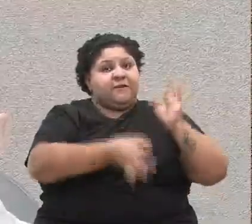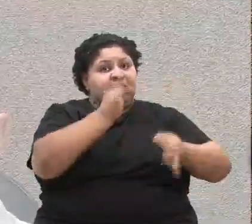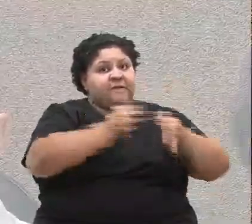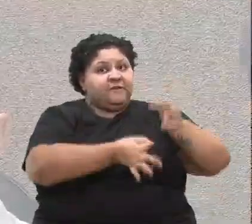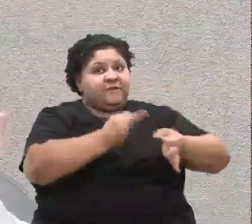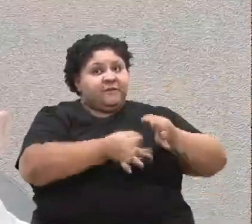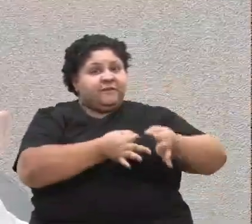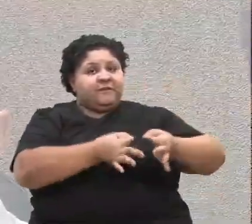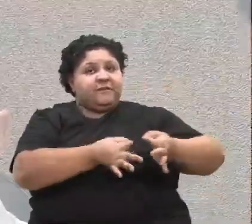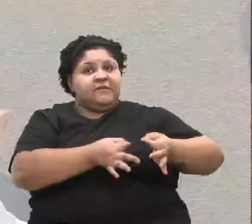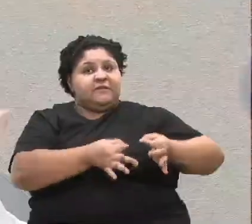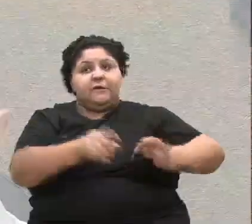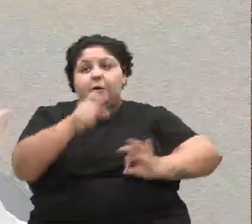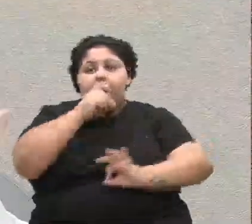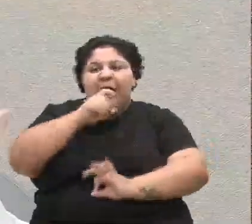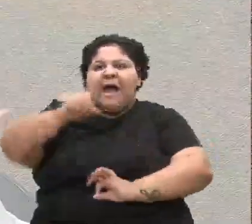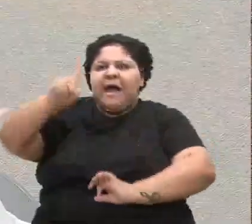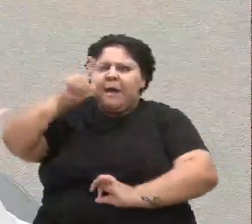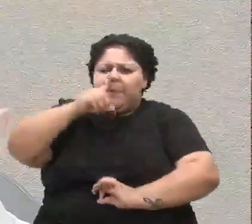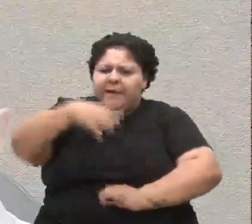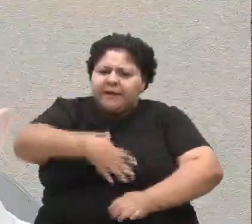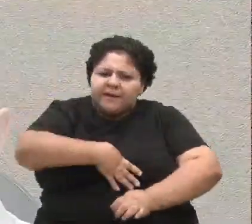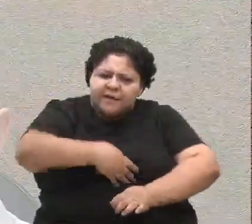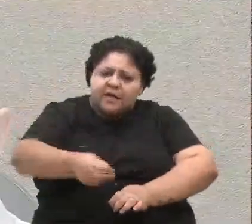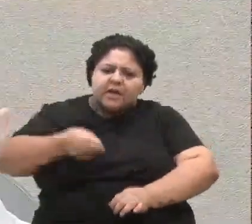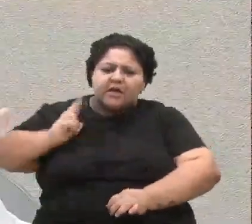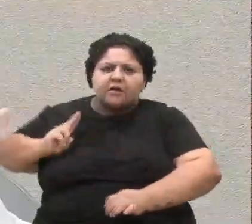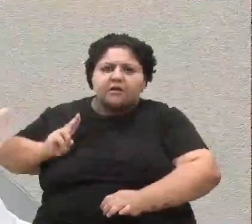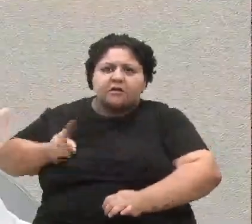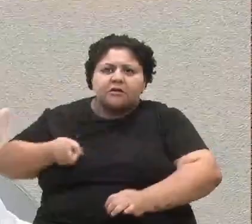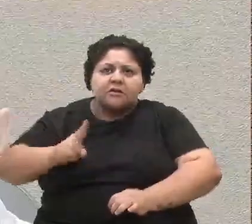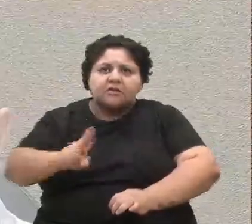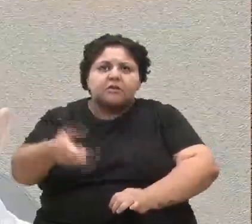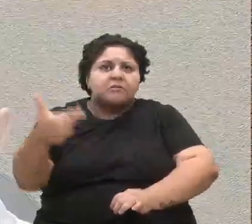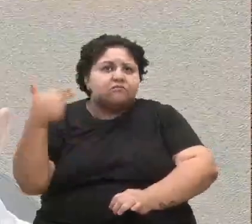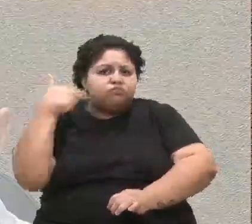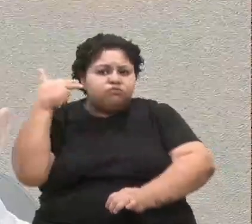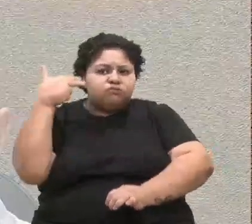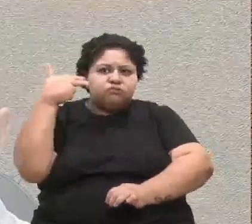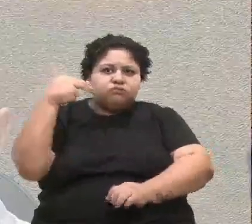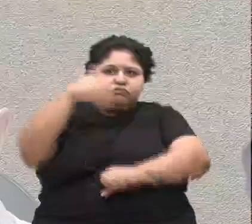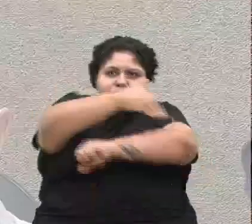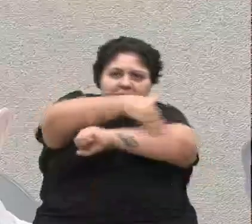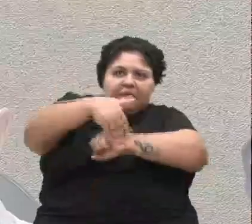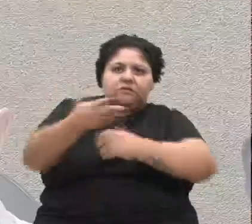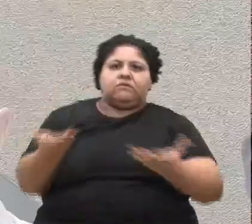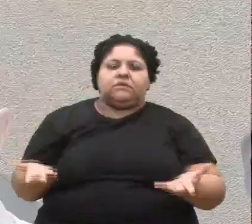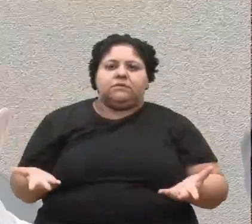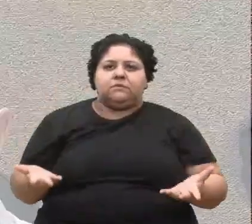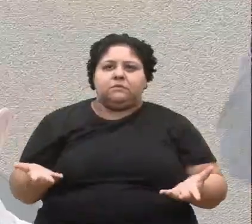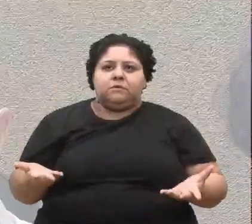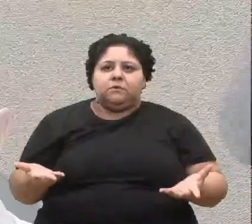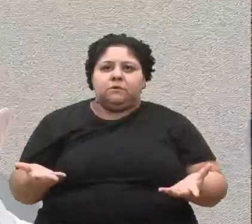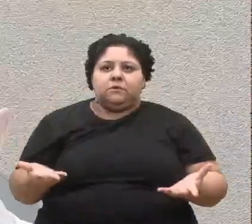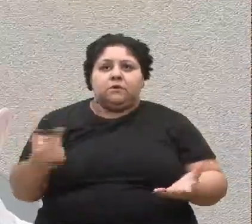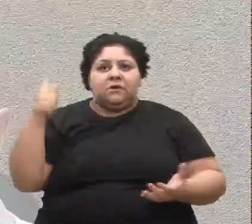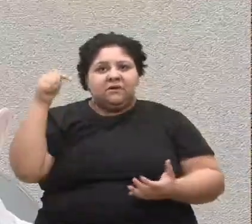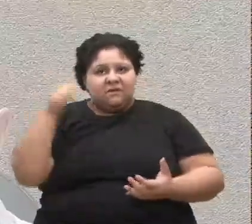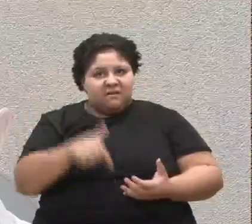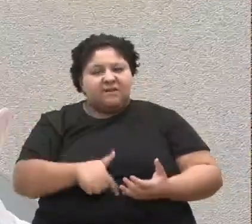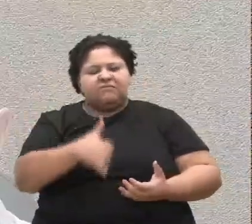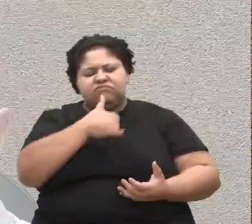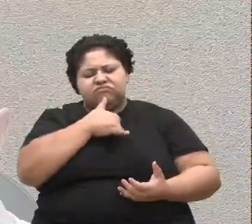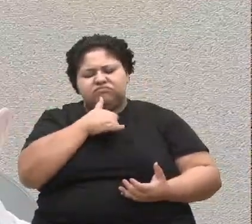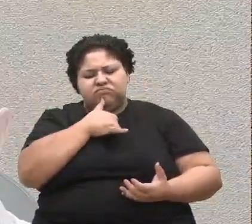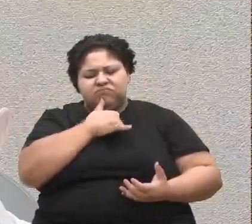ferida, os pais e mães e filhos vão continuar sendo assassinato e morto nas ruas. Essa é a tristeza